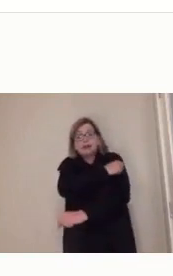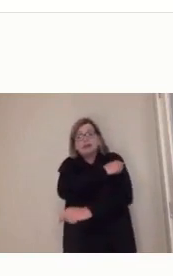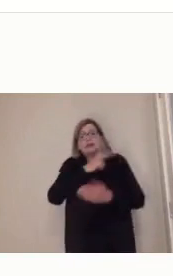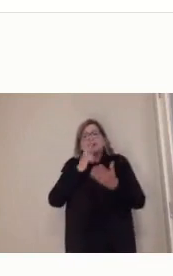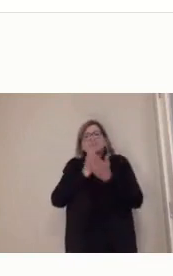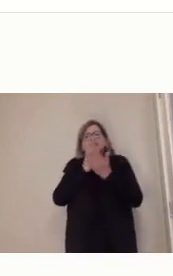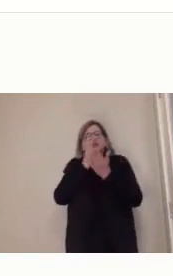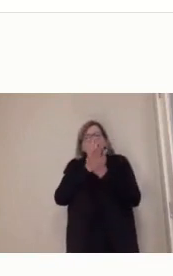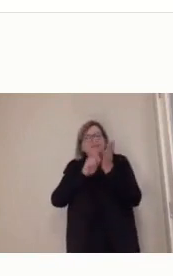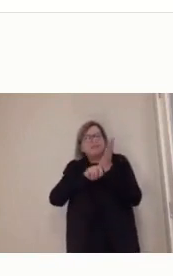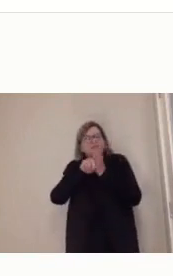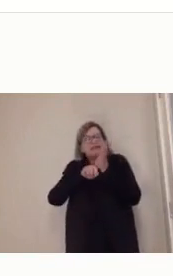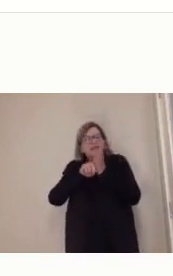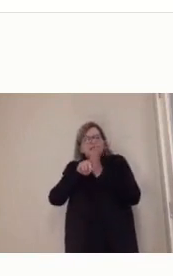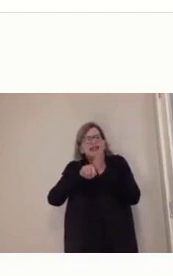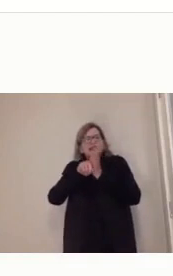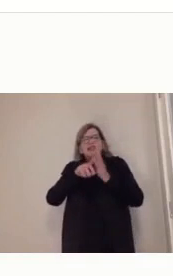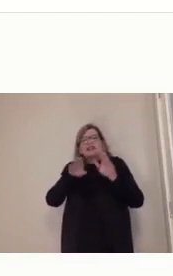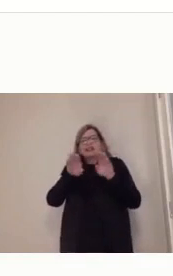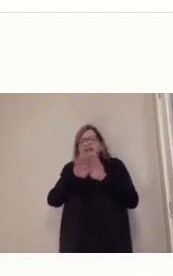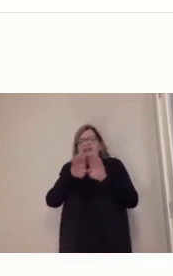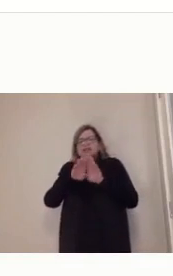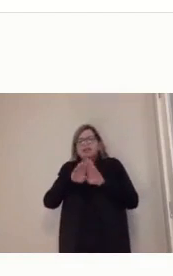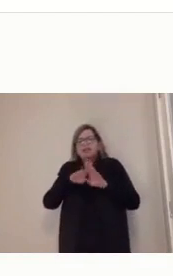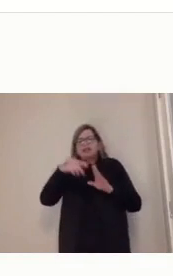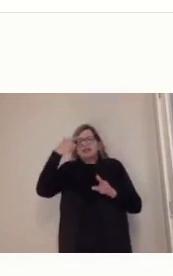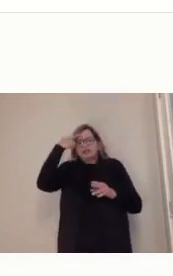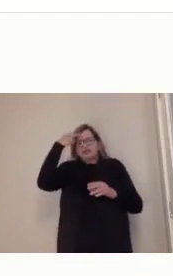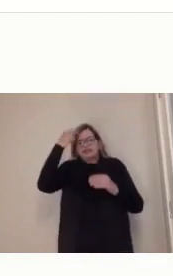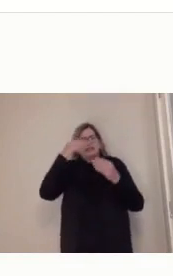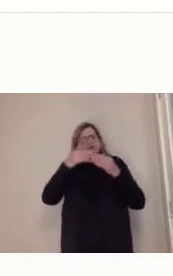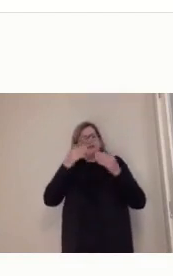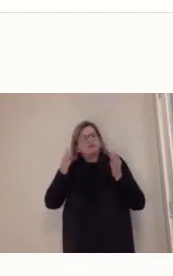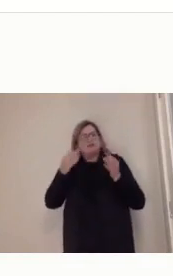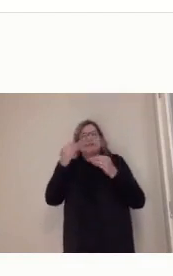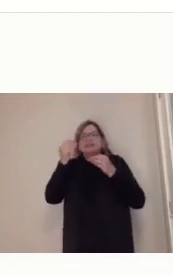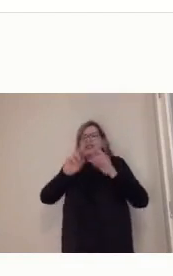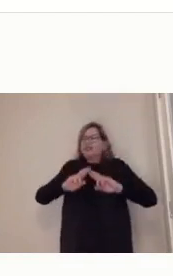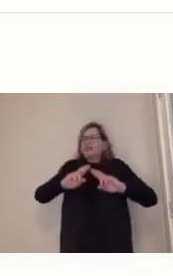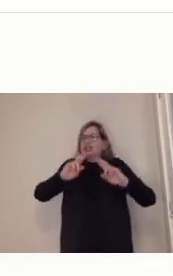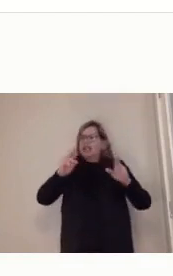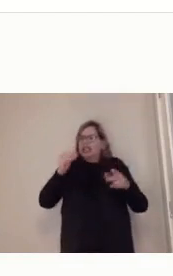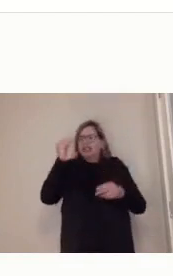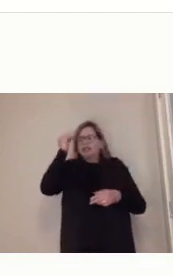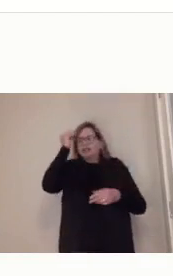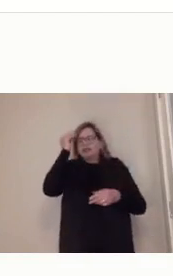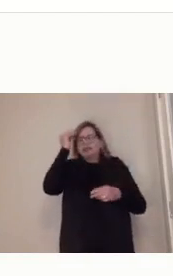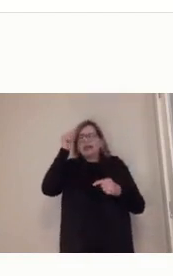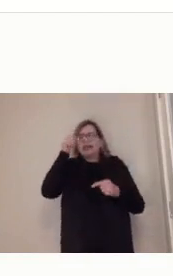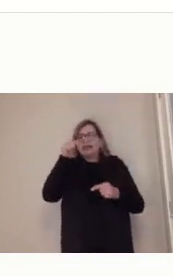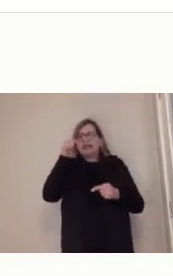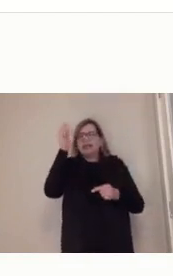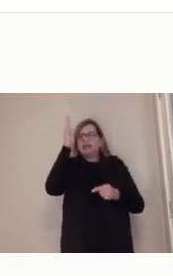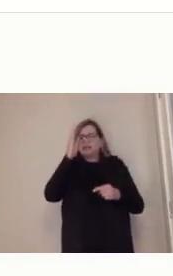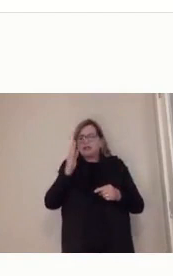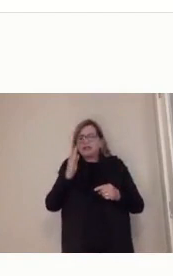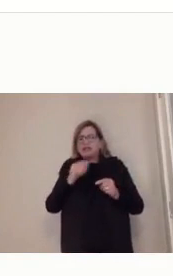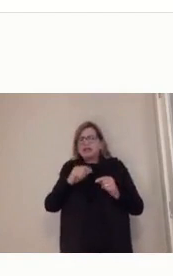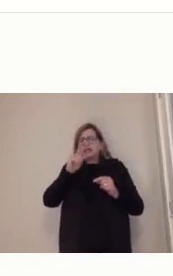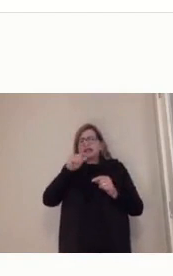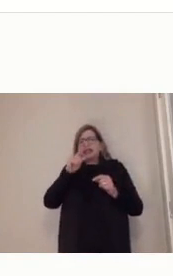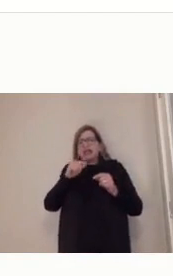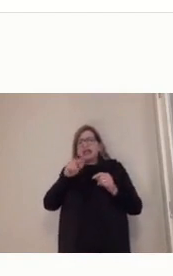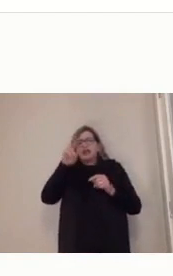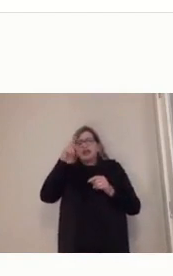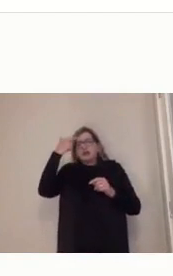universidades feitas só para trabalhar com educação à distância, né? Então, gente tem várias, assim, na Espanha, tem várias famosas que